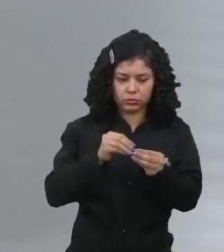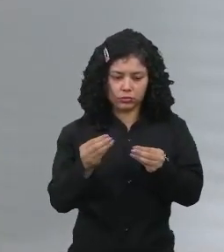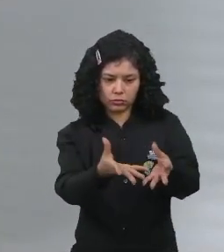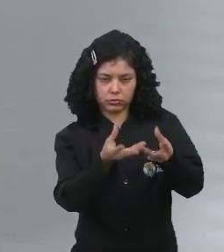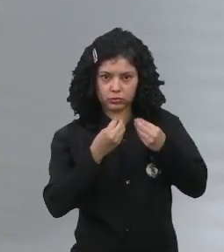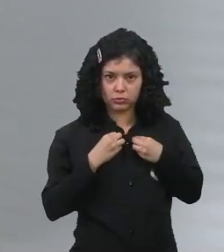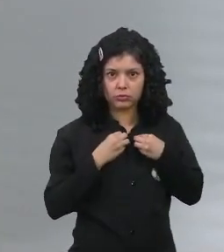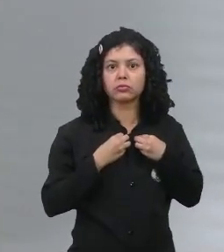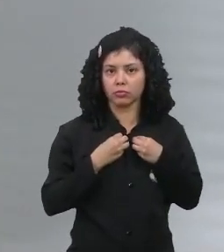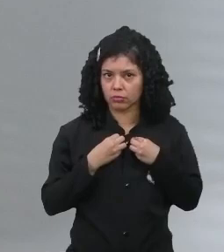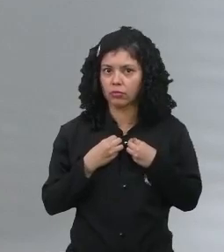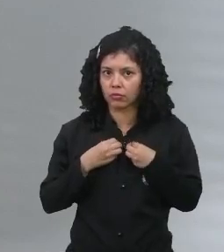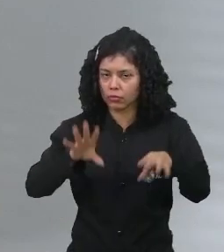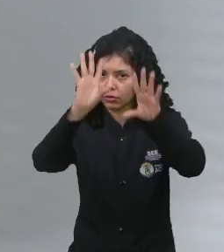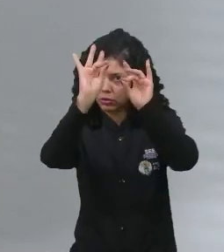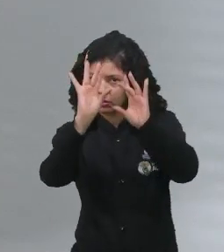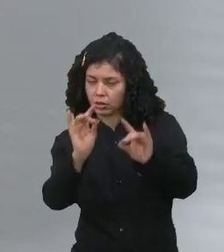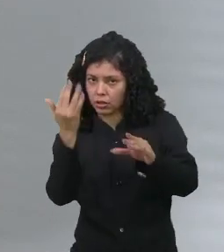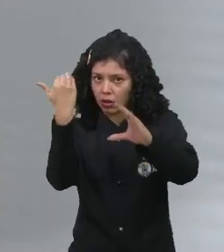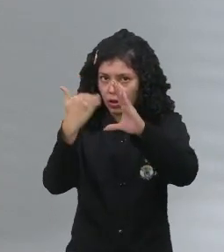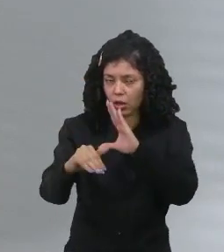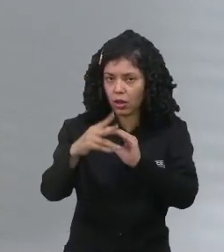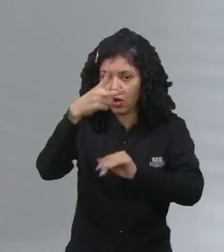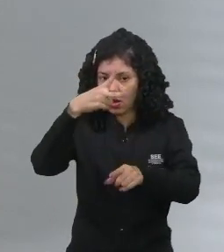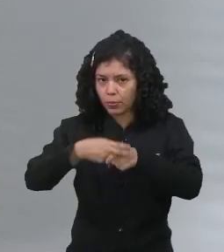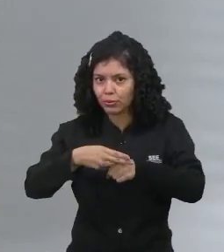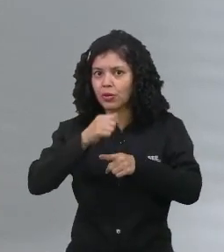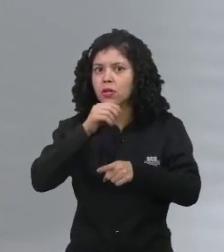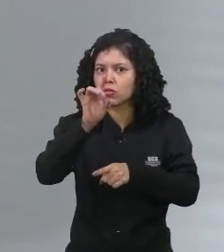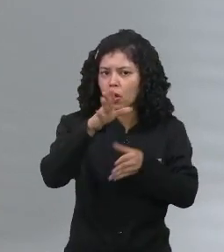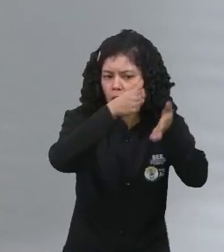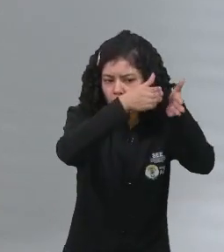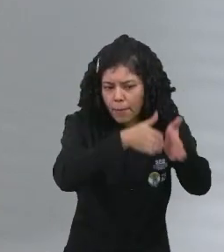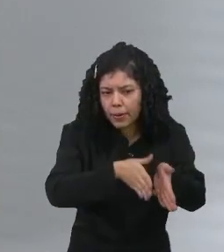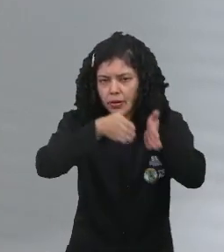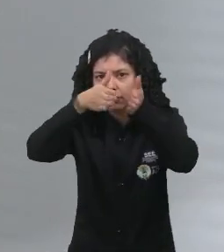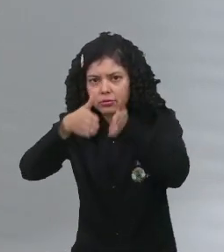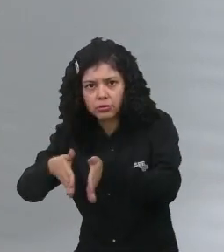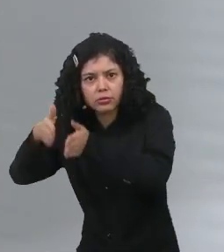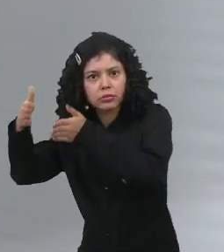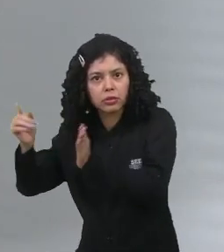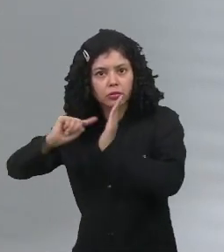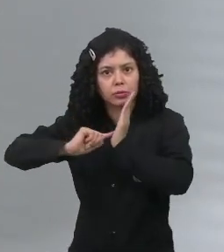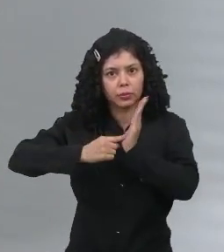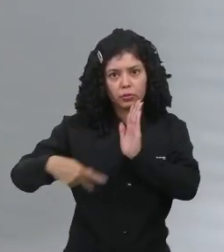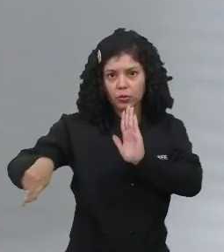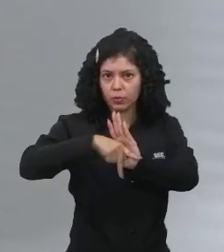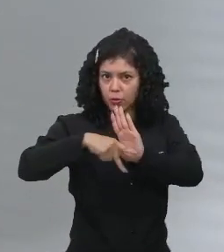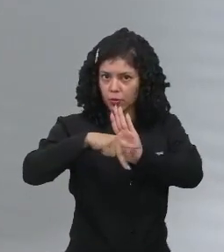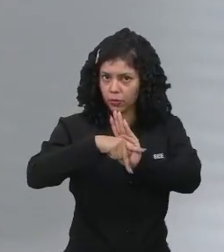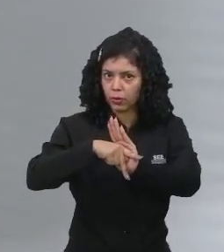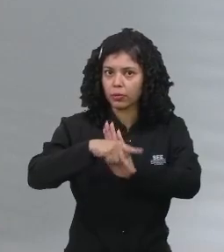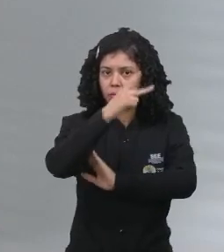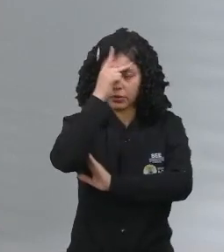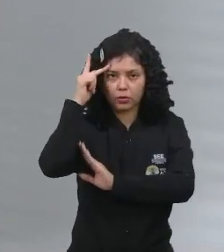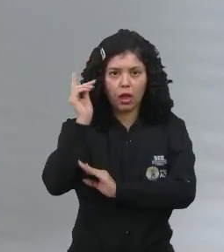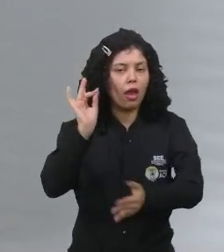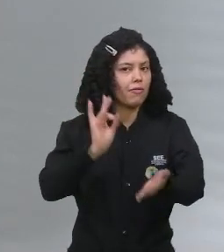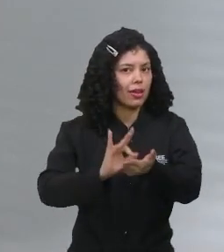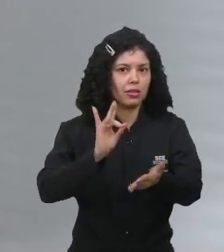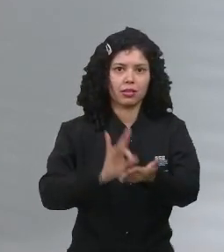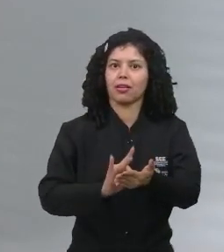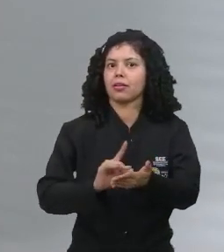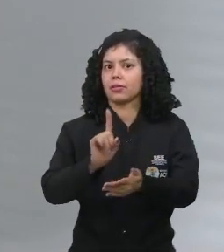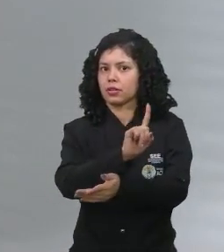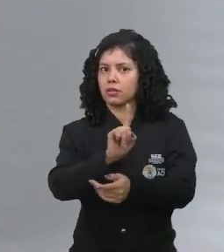nas redes sociais é apenas um recorte, situações pontuais. Mas, não é o verdadeiro